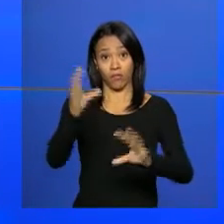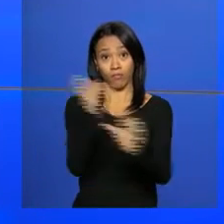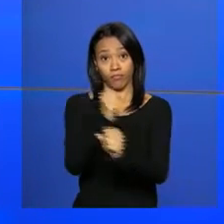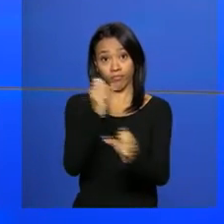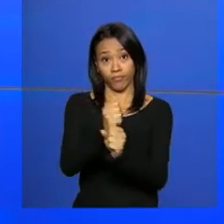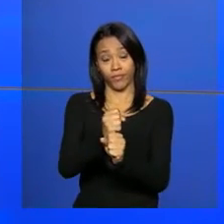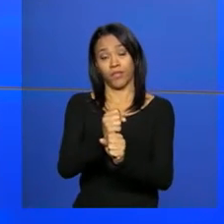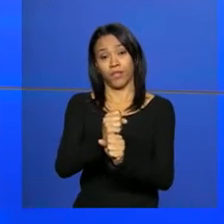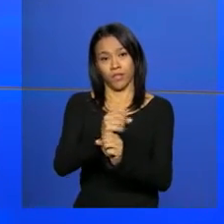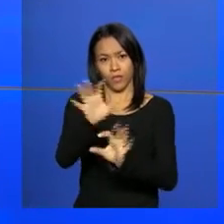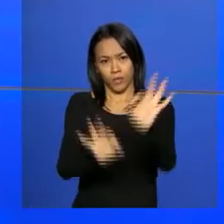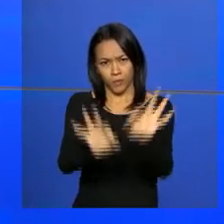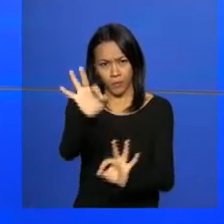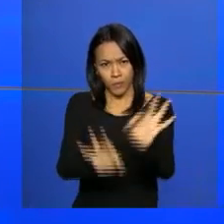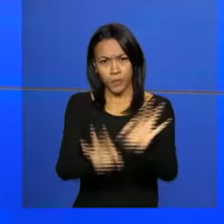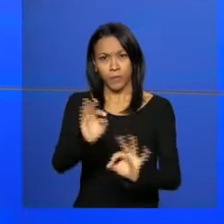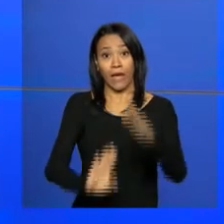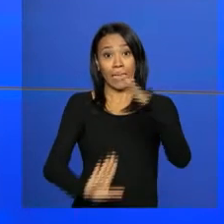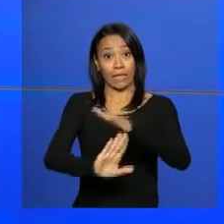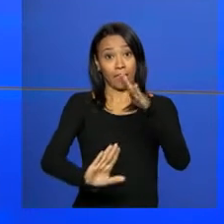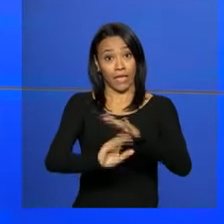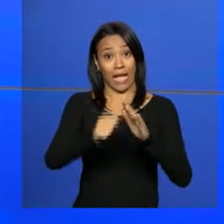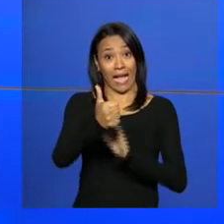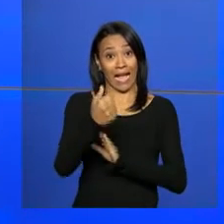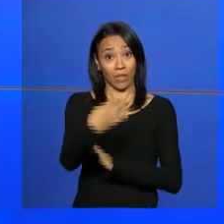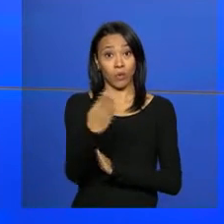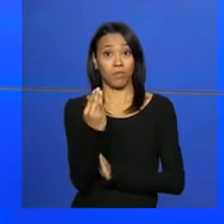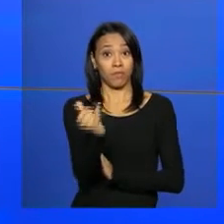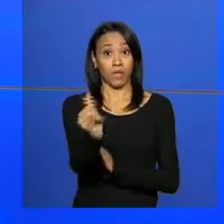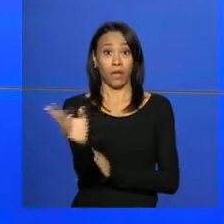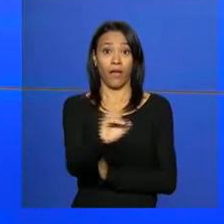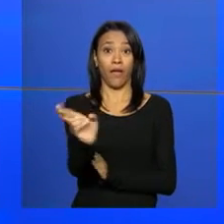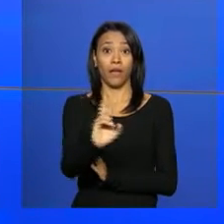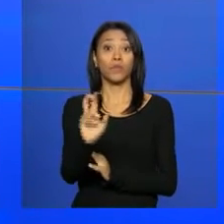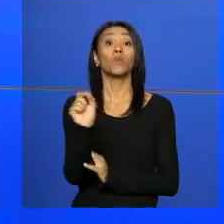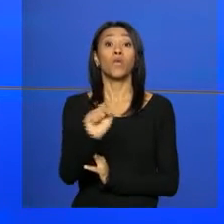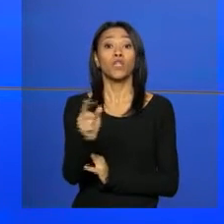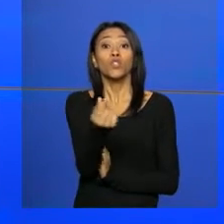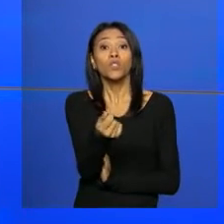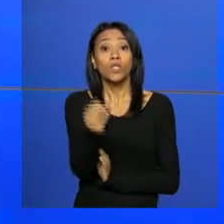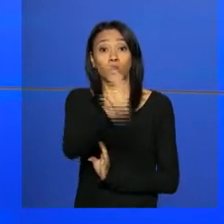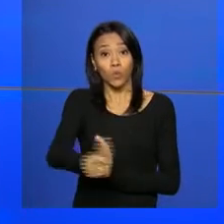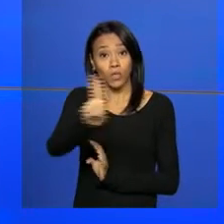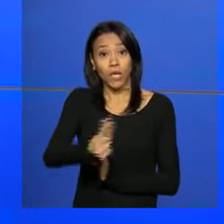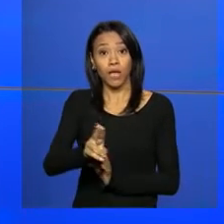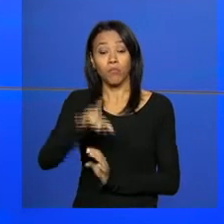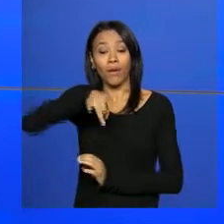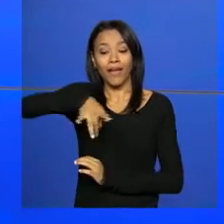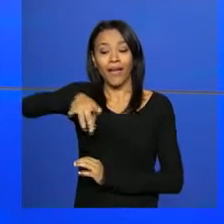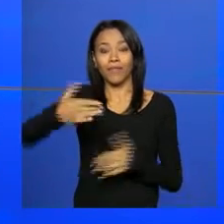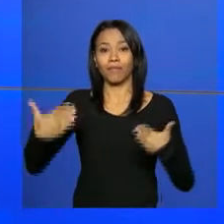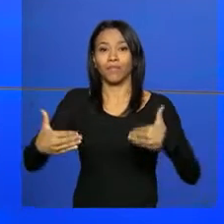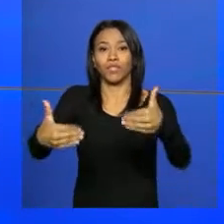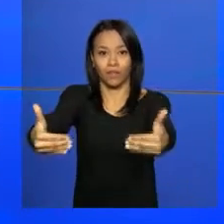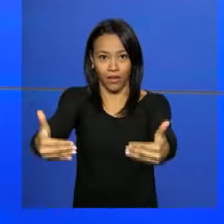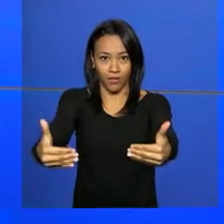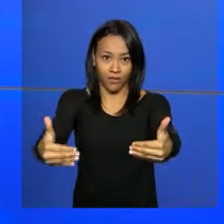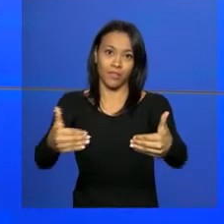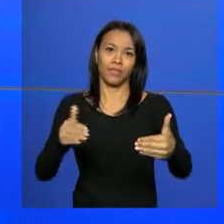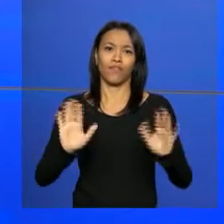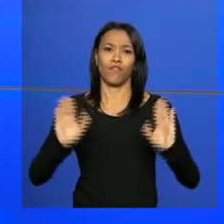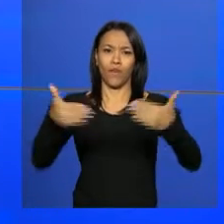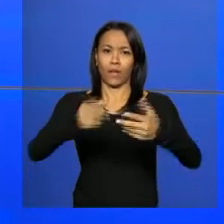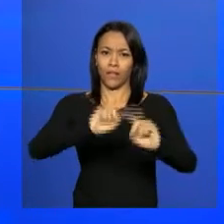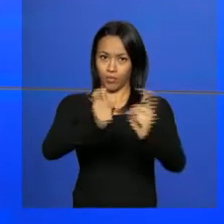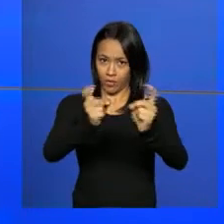Gestão vai limitar em quase 14 bilhões de reais o valor a ser usado pelos ministérios para despesas administrativas